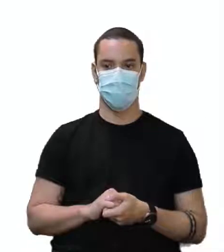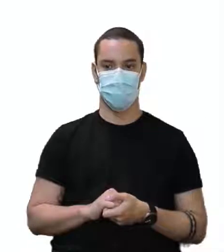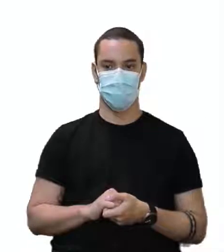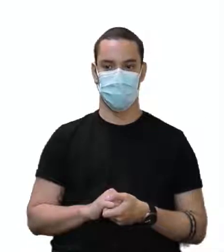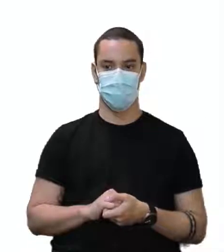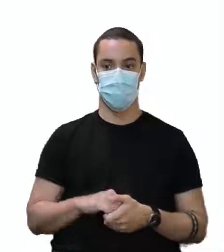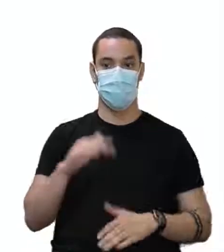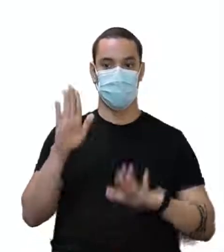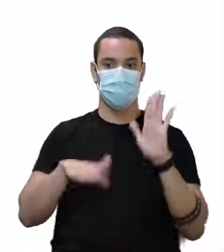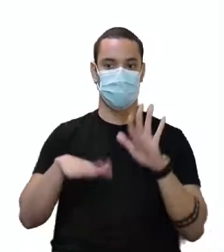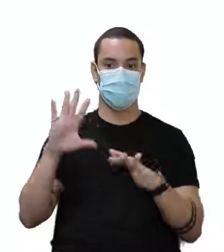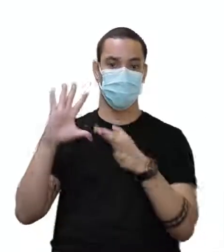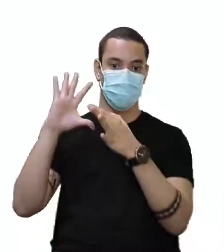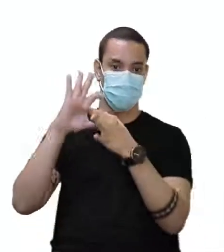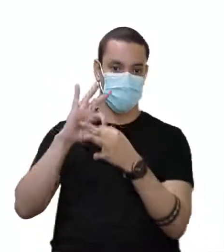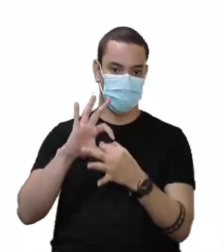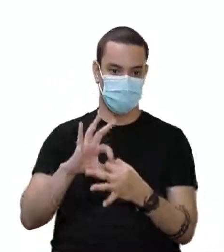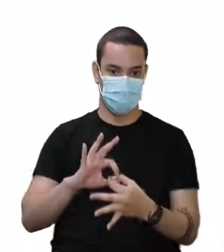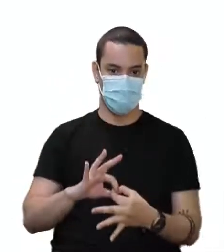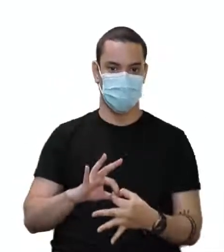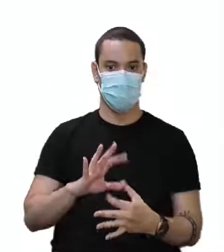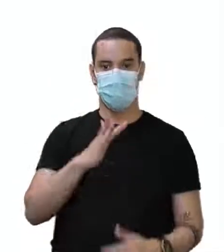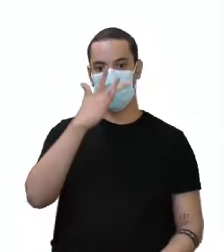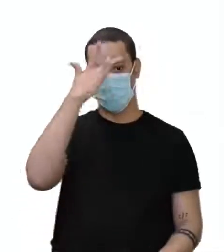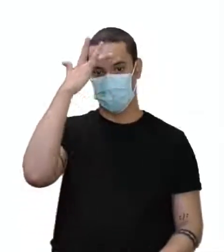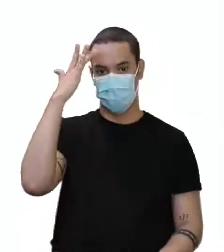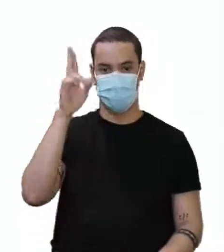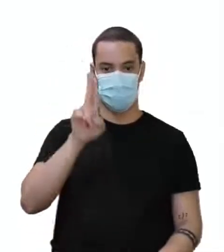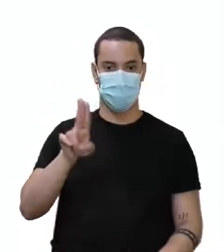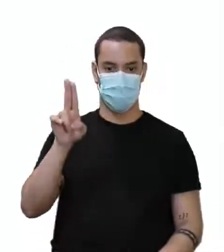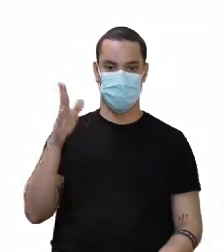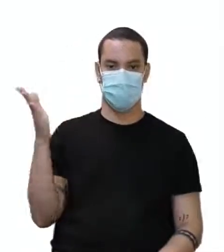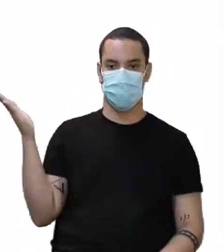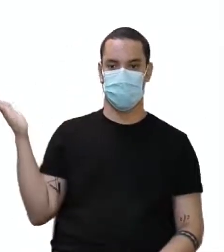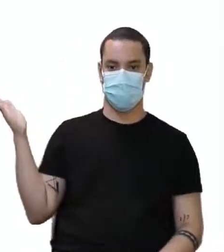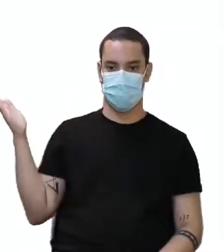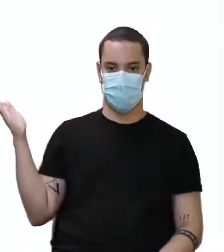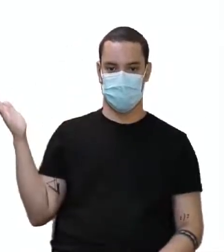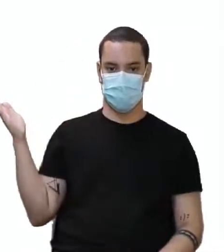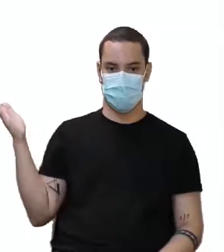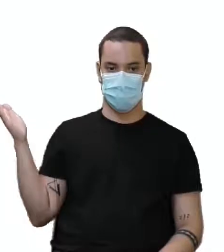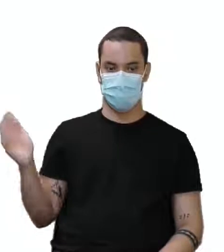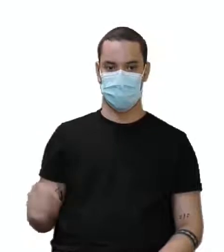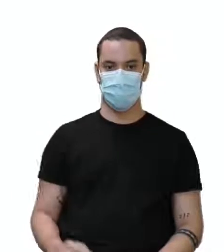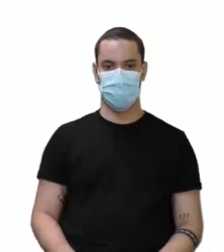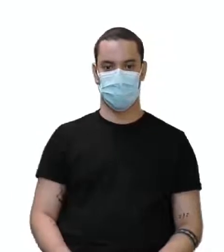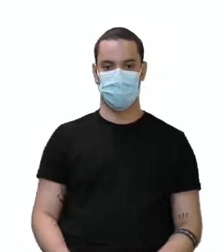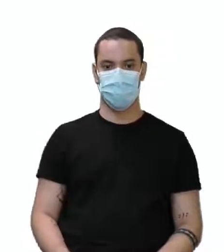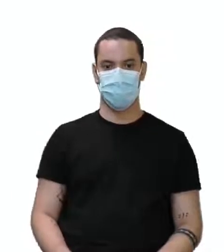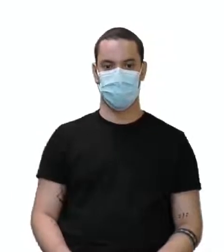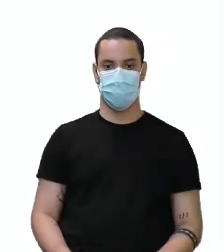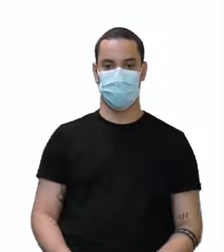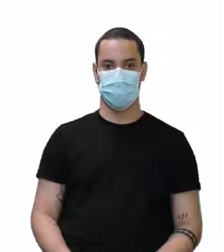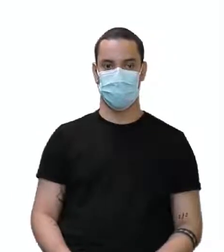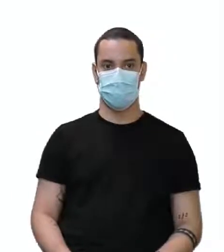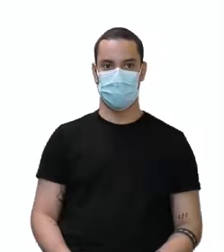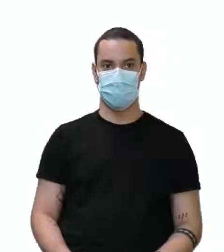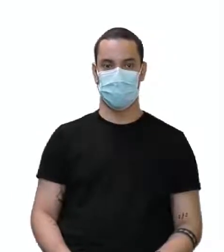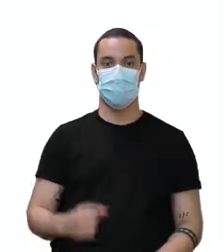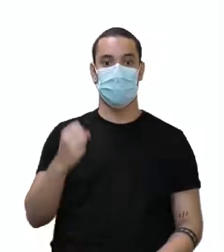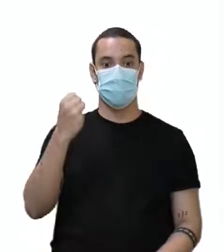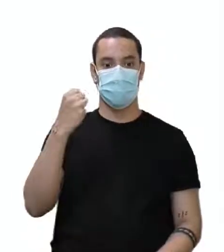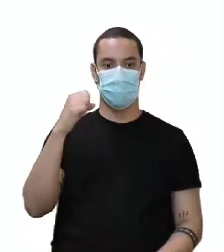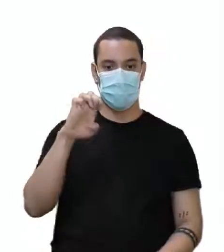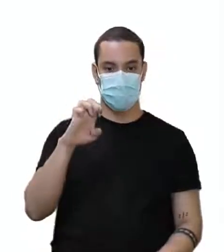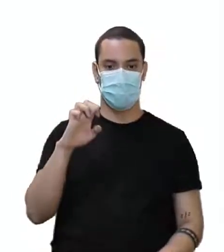Dependendo do contexto, aqui ela quis usar, a pessoa quis usar a palavra yesterday. Então, I was working yesterday. É singular. Aí,